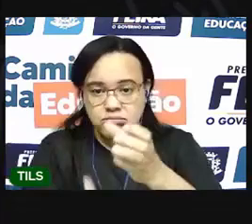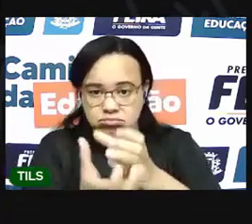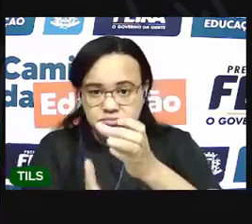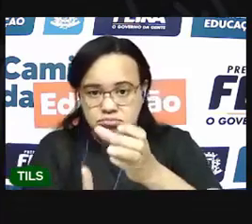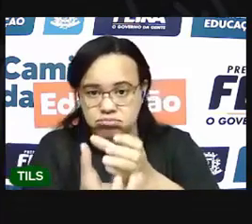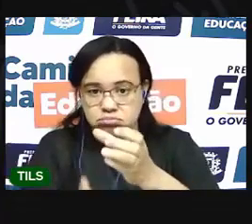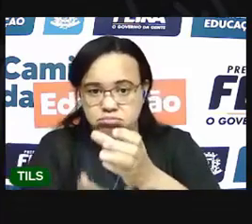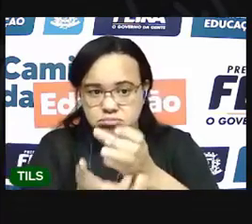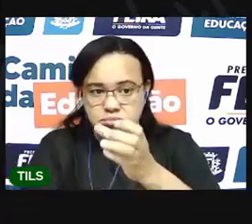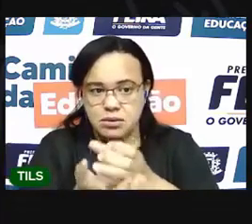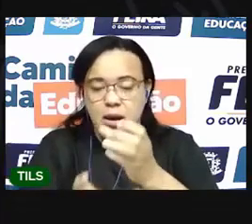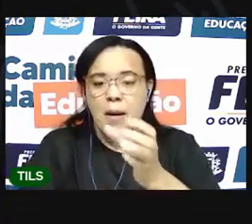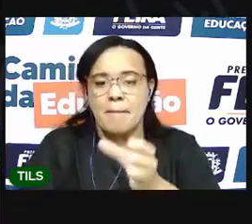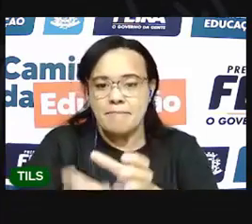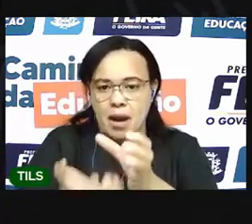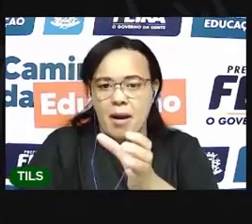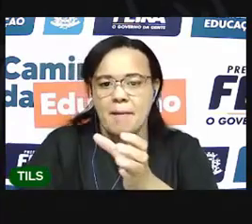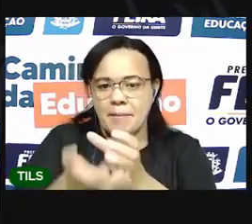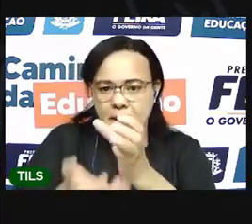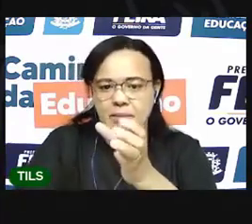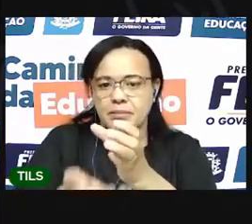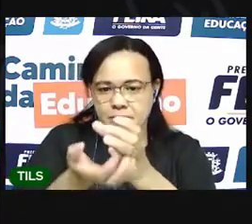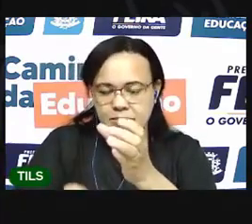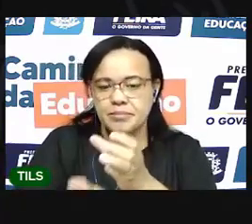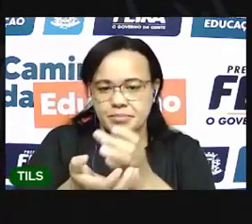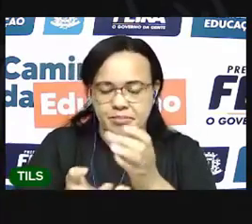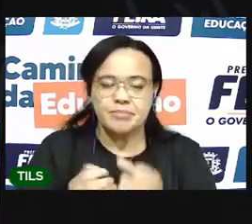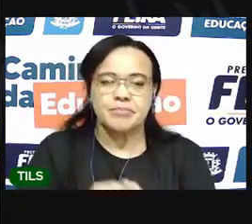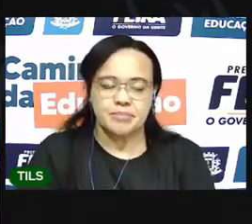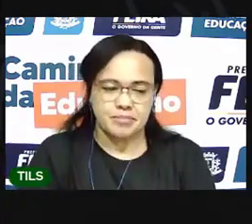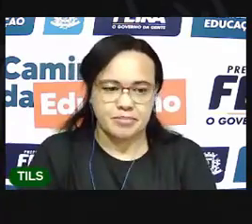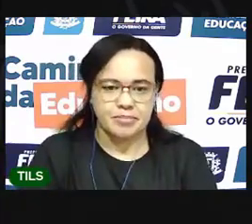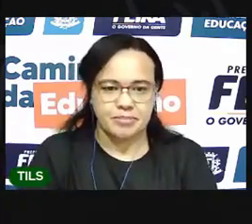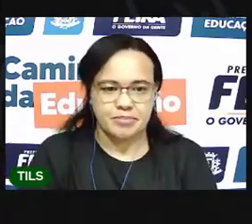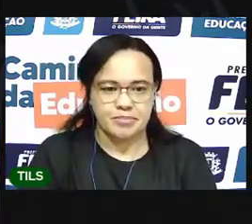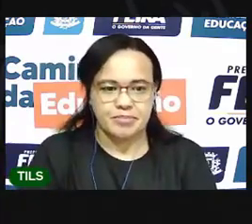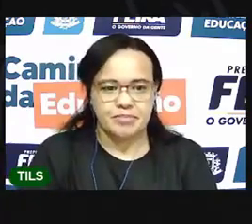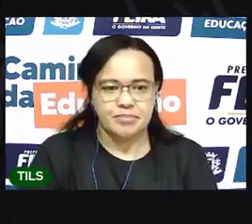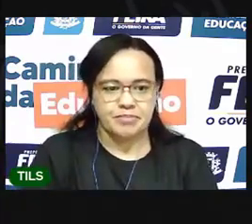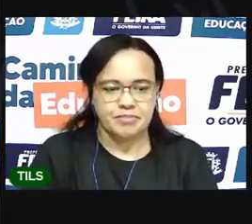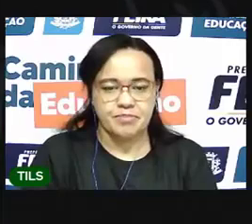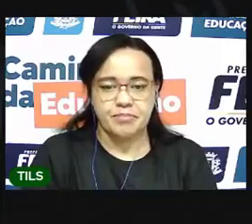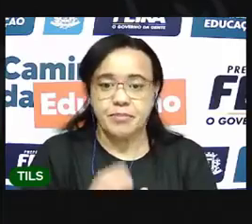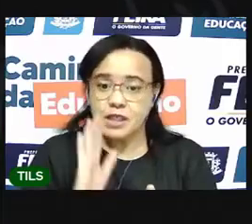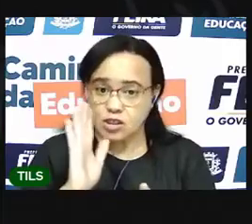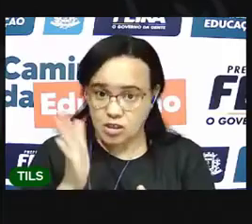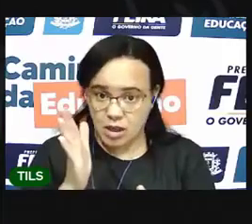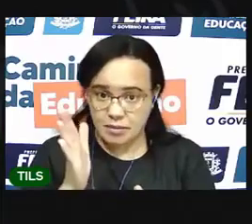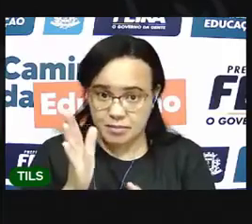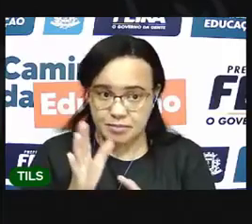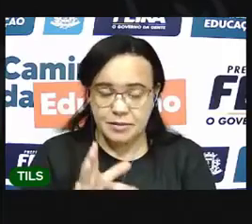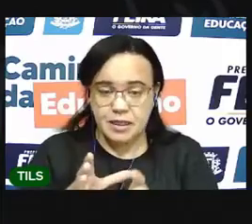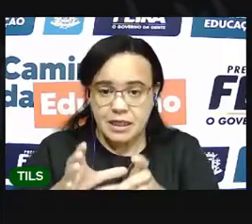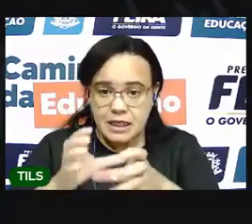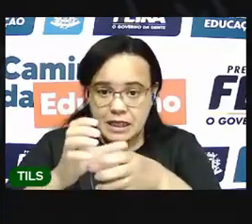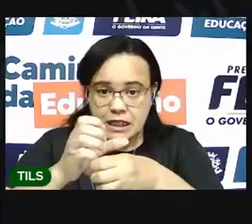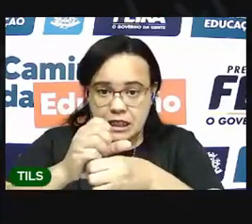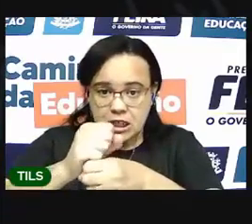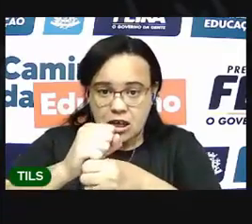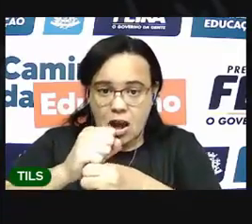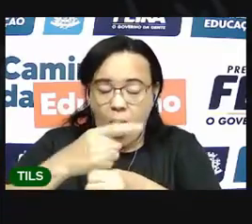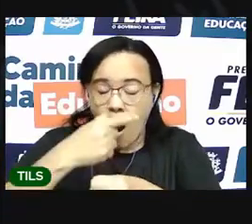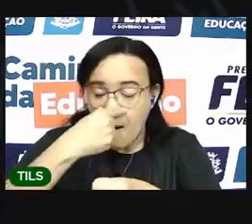ser justamente no fundo que você vai bater depois. Fez isso, encheu ela,